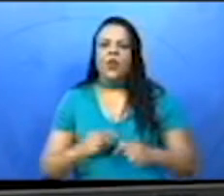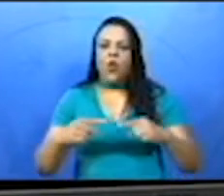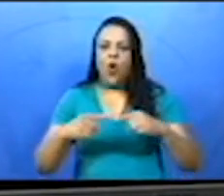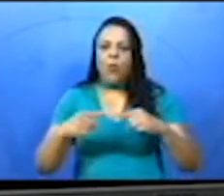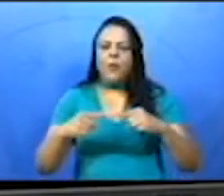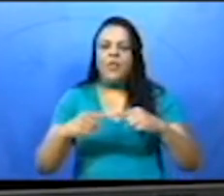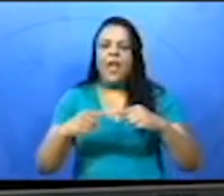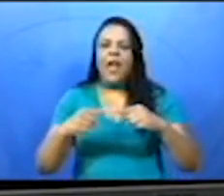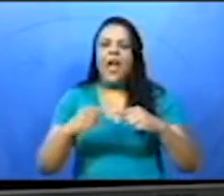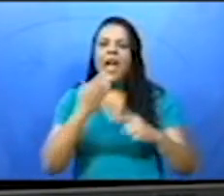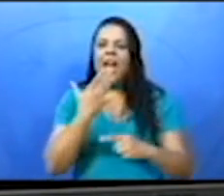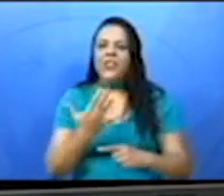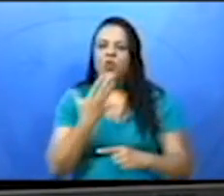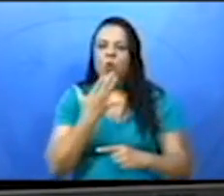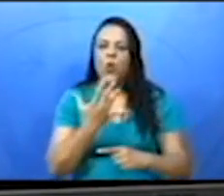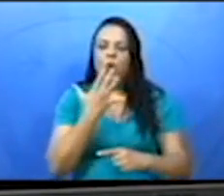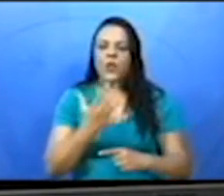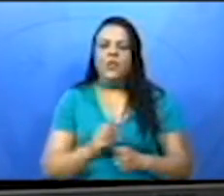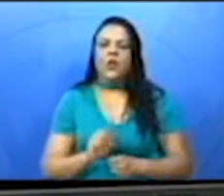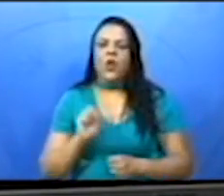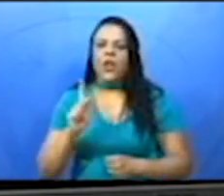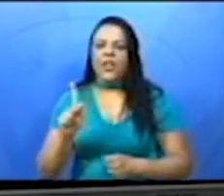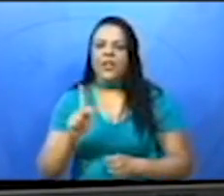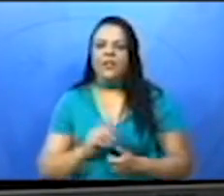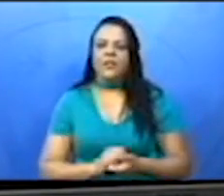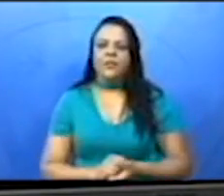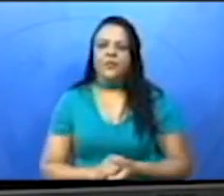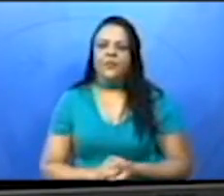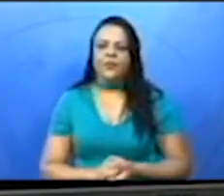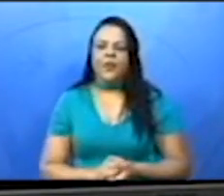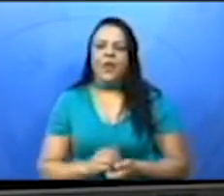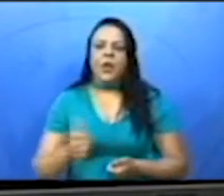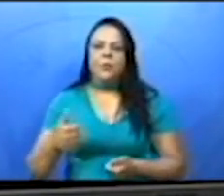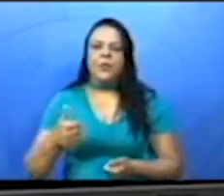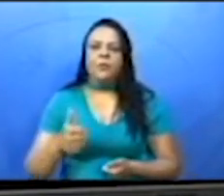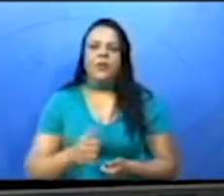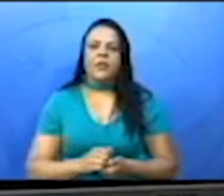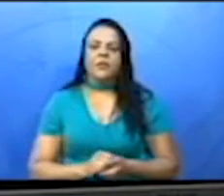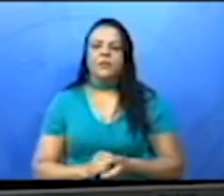mais acessível, não é mesmo? Então, vamos encontrar a primeira?